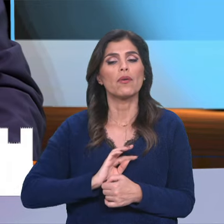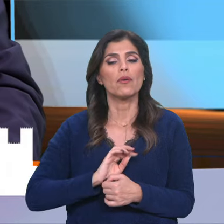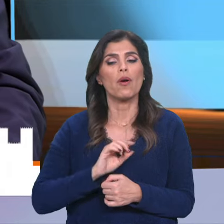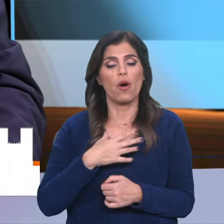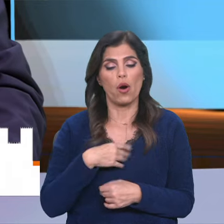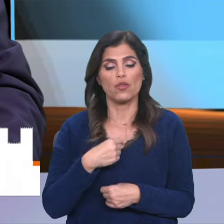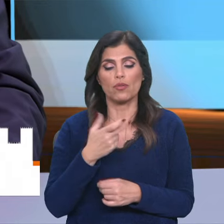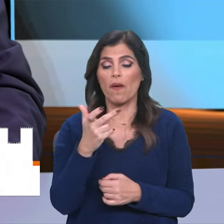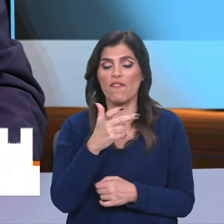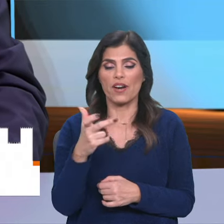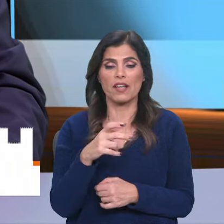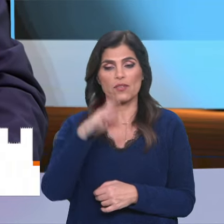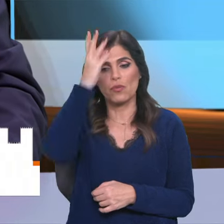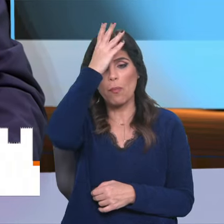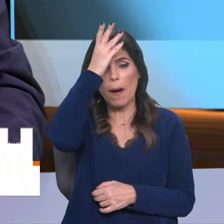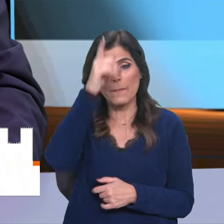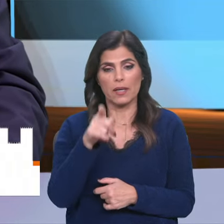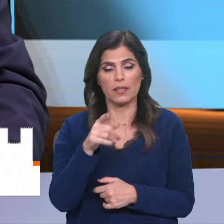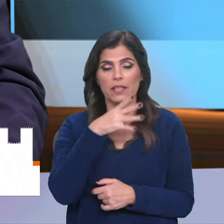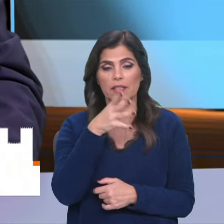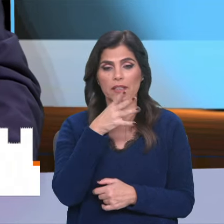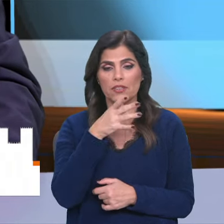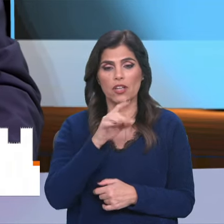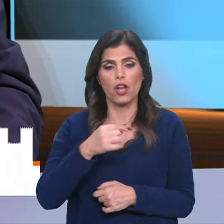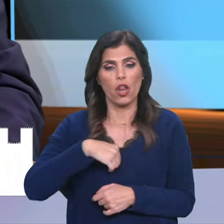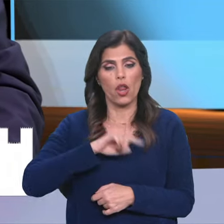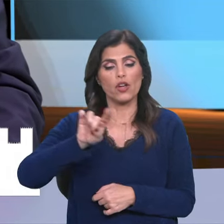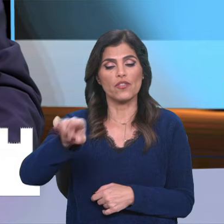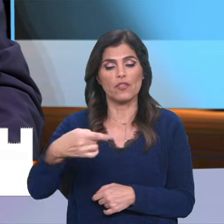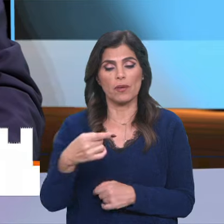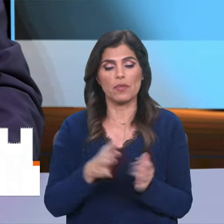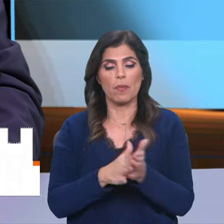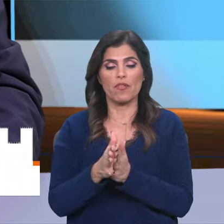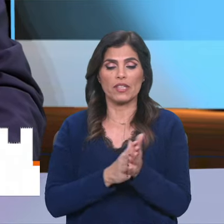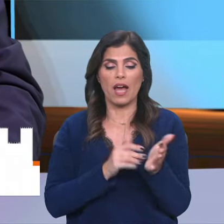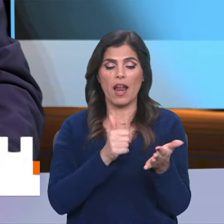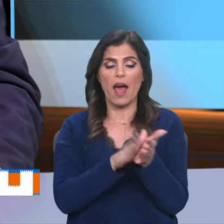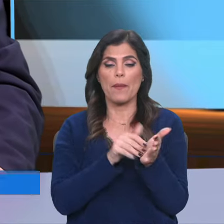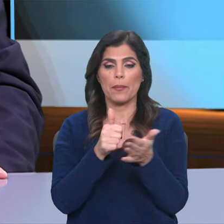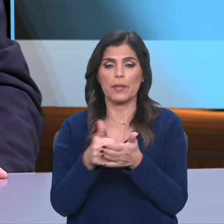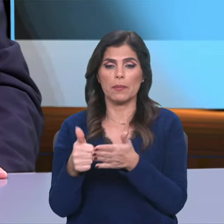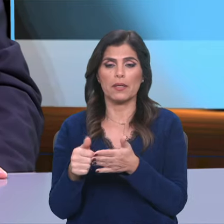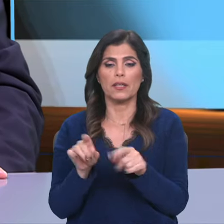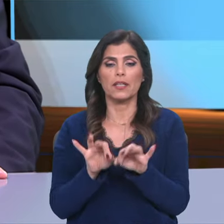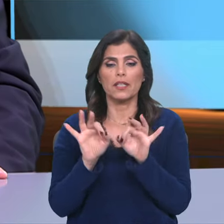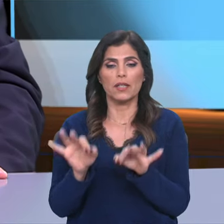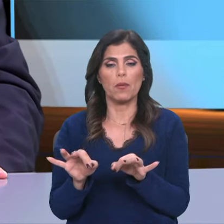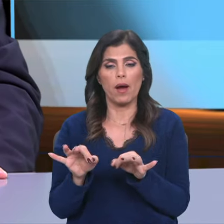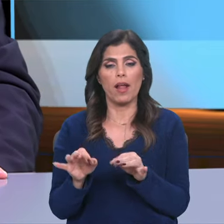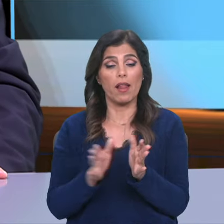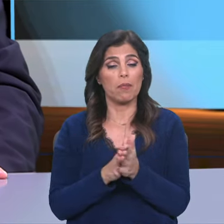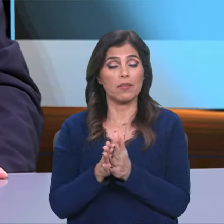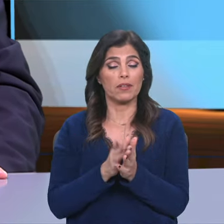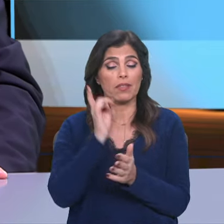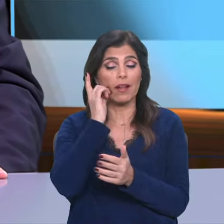Francisco, que é aquela que diz, devíamos usar a Bíblia como usámos o telemóvel todos